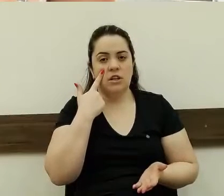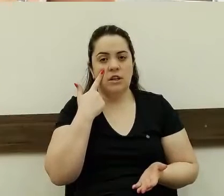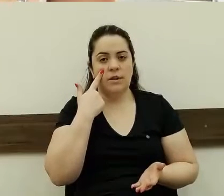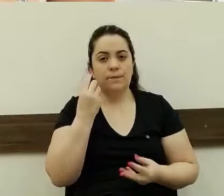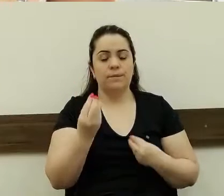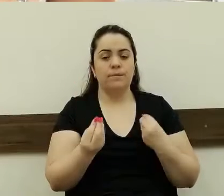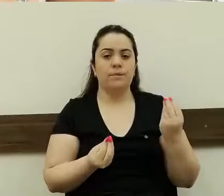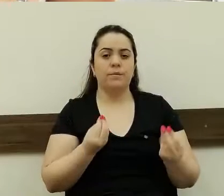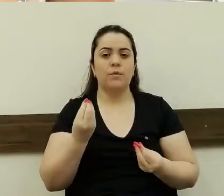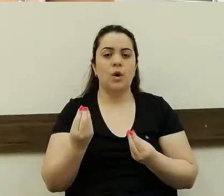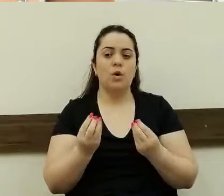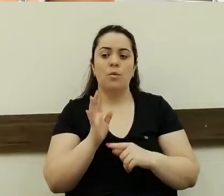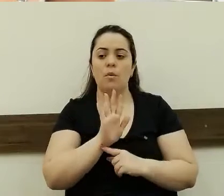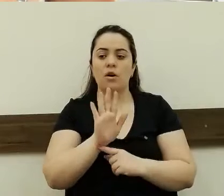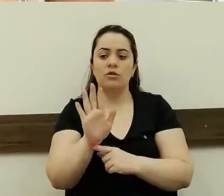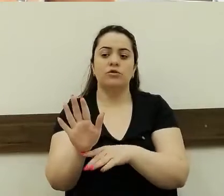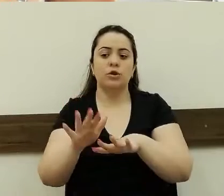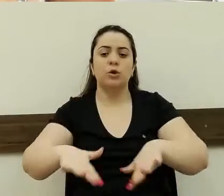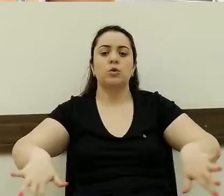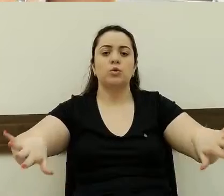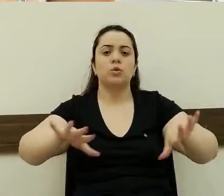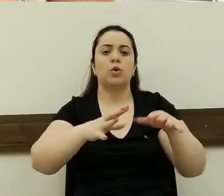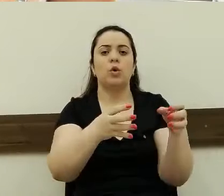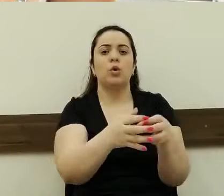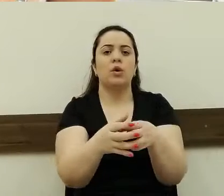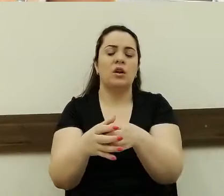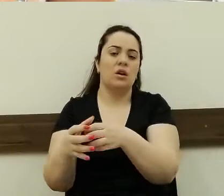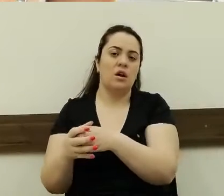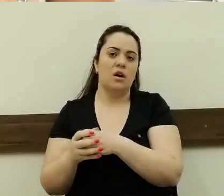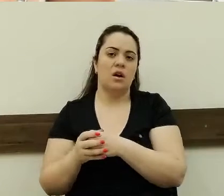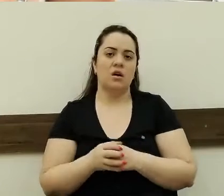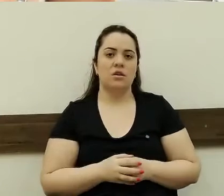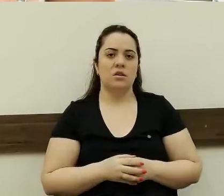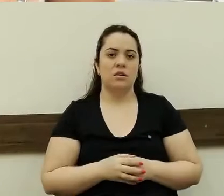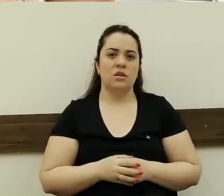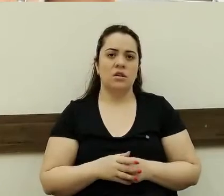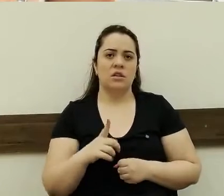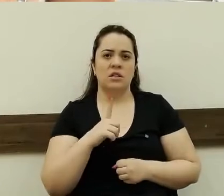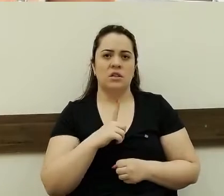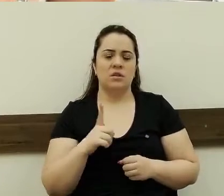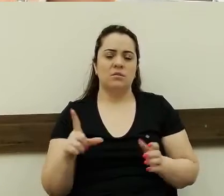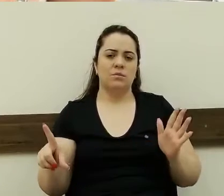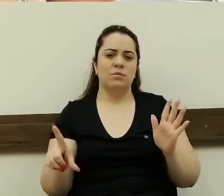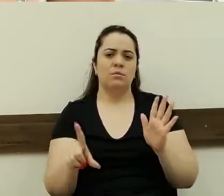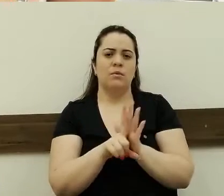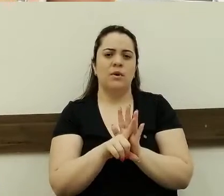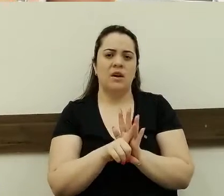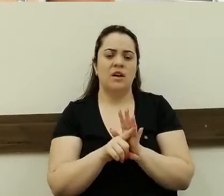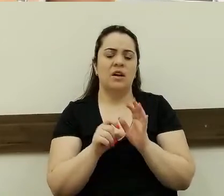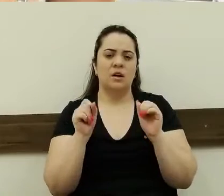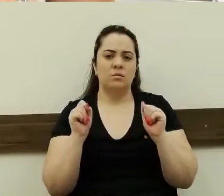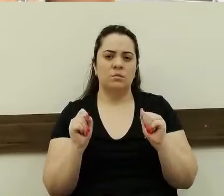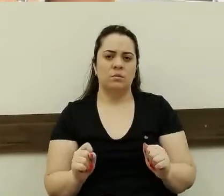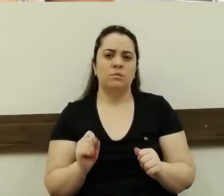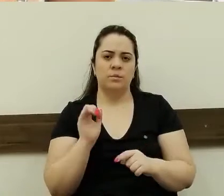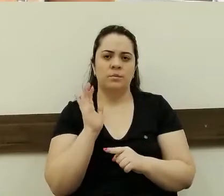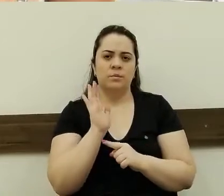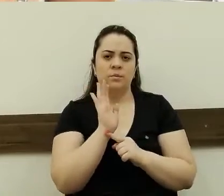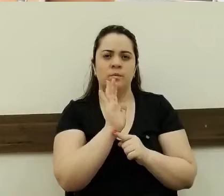do Executivo ajudar todas as entidades. ter uma lei municipal onde o município pudesse ajudar as entidades, porque